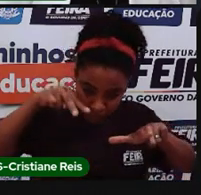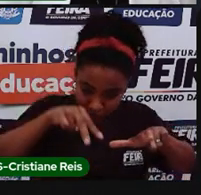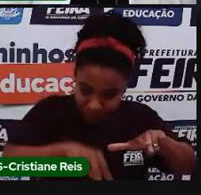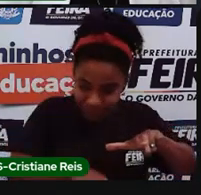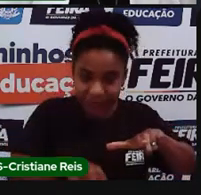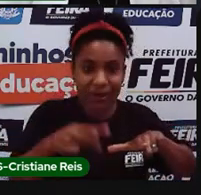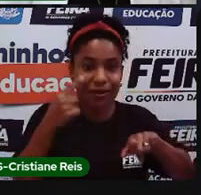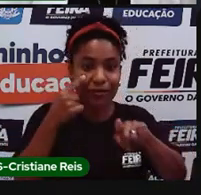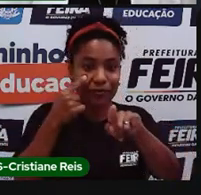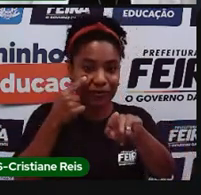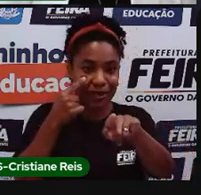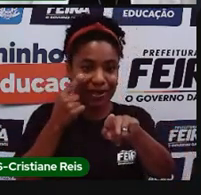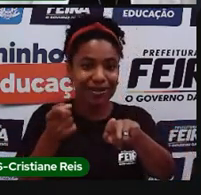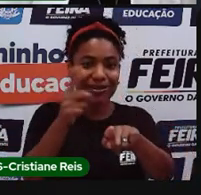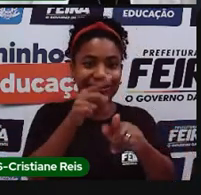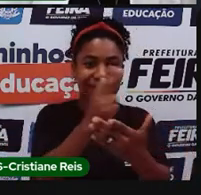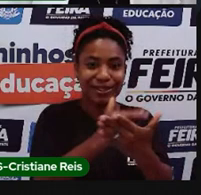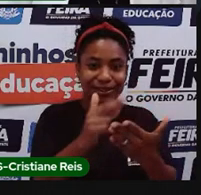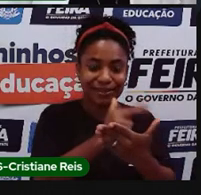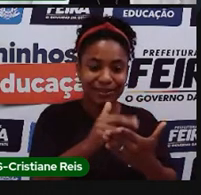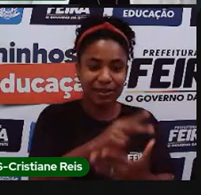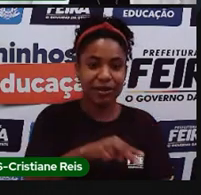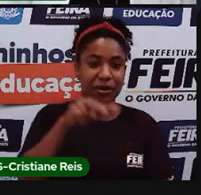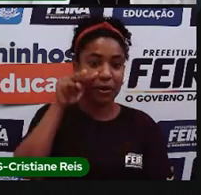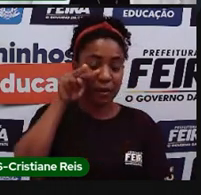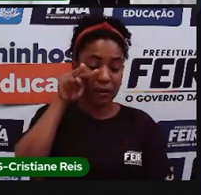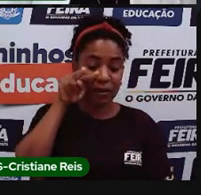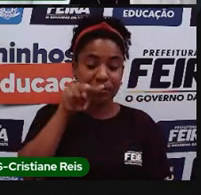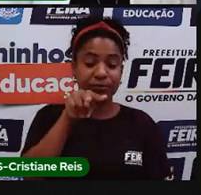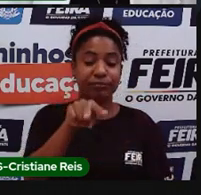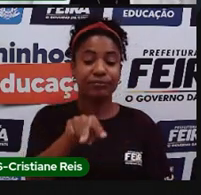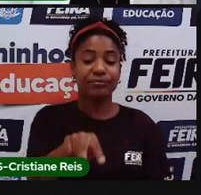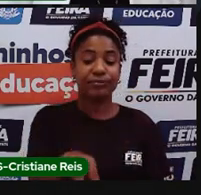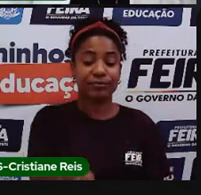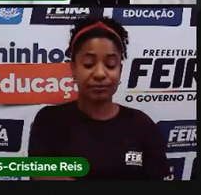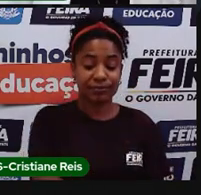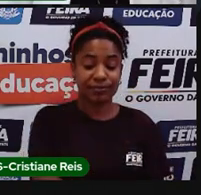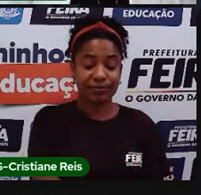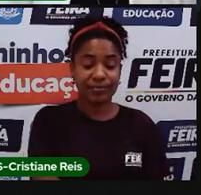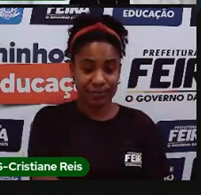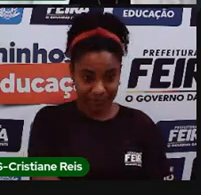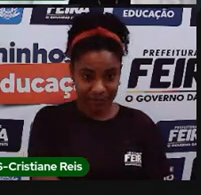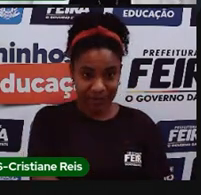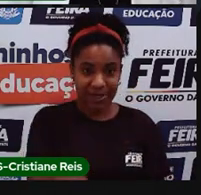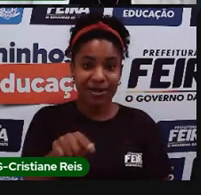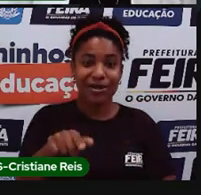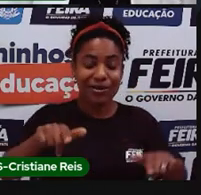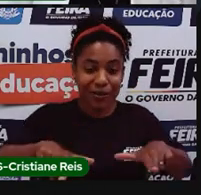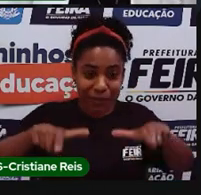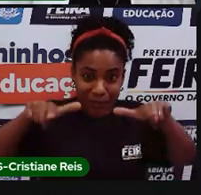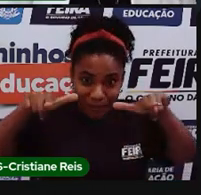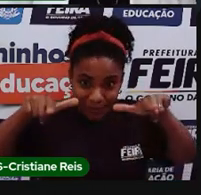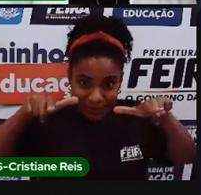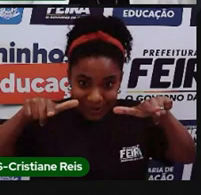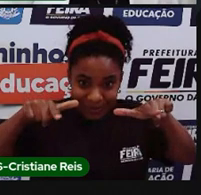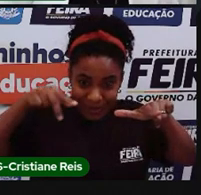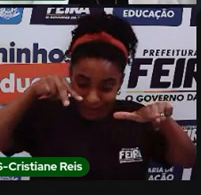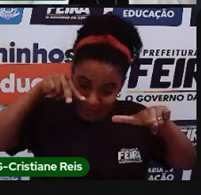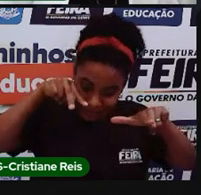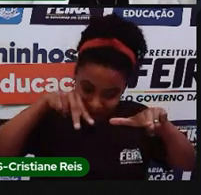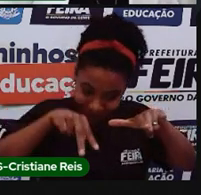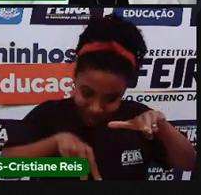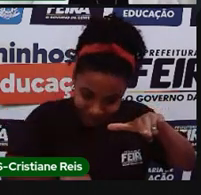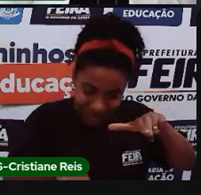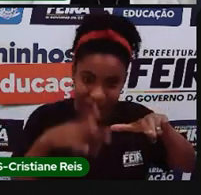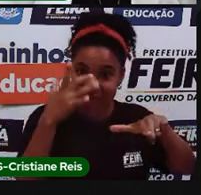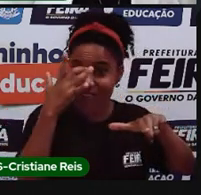né, que é na diagonal, e esse aqui que a gente está olhando de cima, olha como fica mais fácil até para desenhar, né, os espaços no mapa para quem a